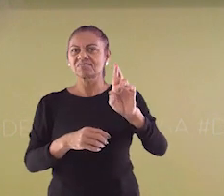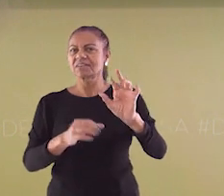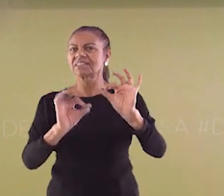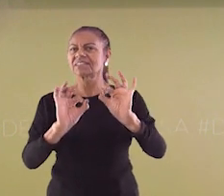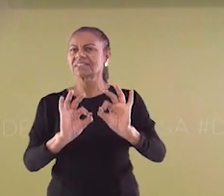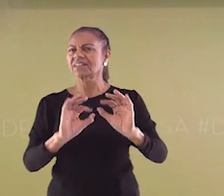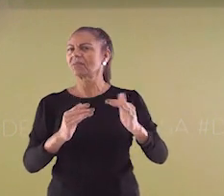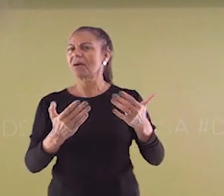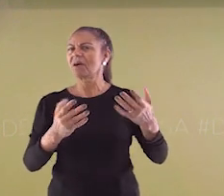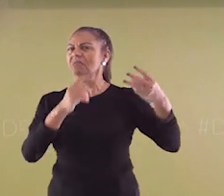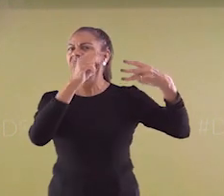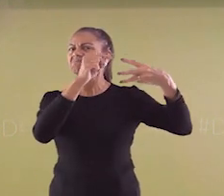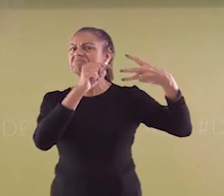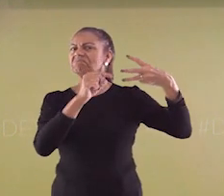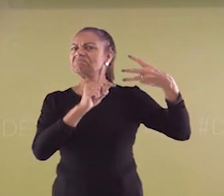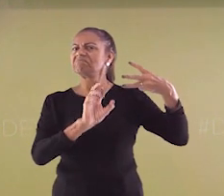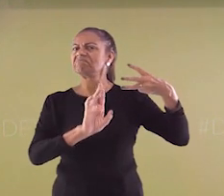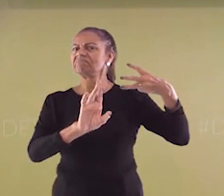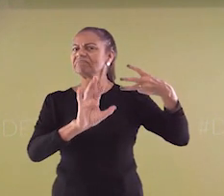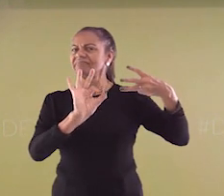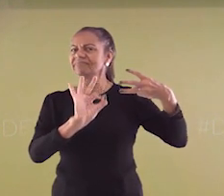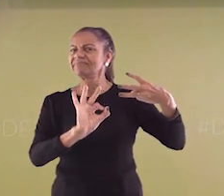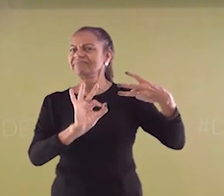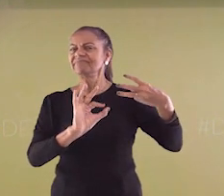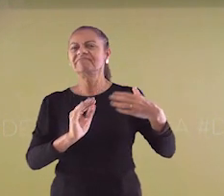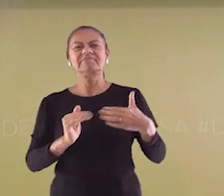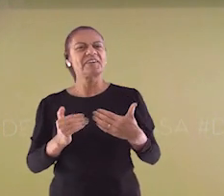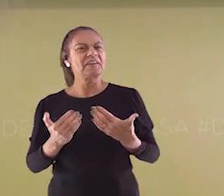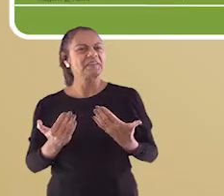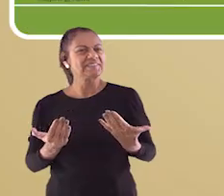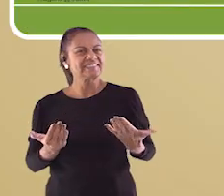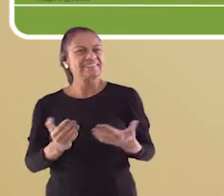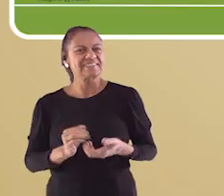C, a translação? Eu vou te dar 15 segundos.